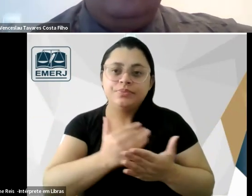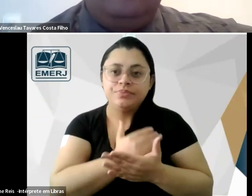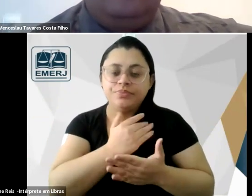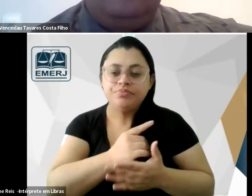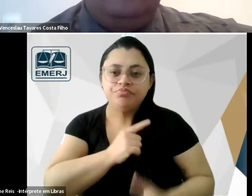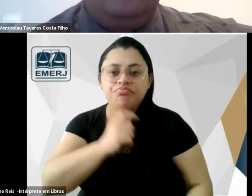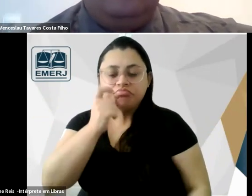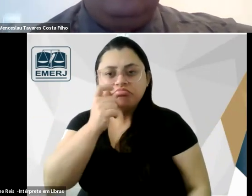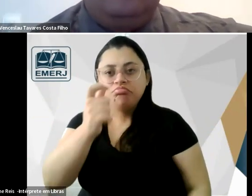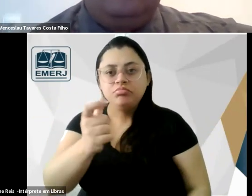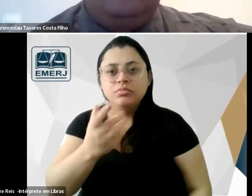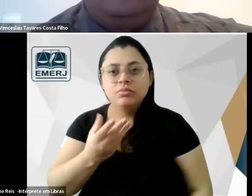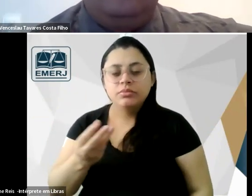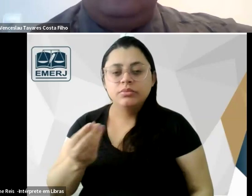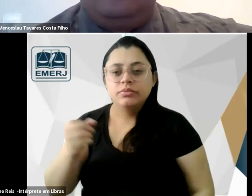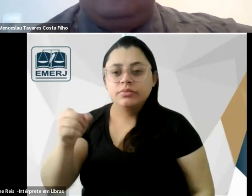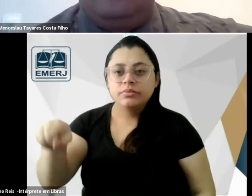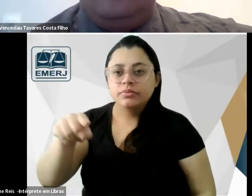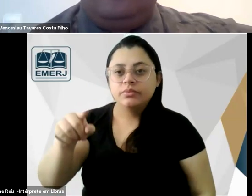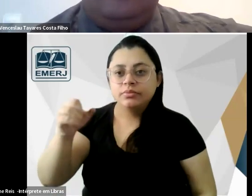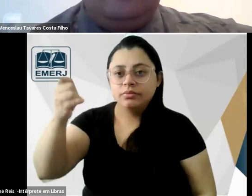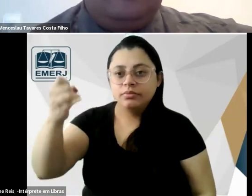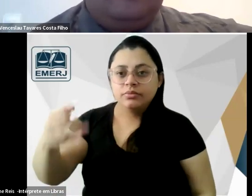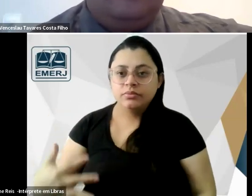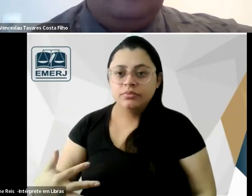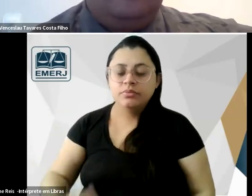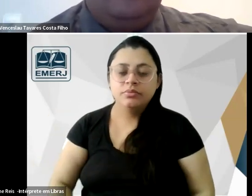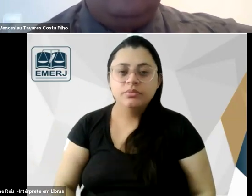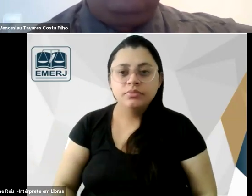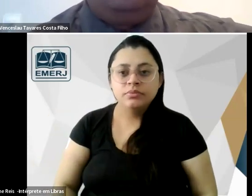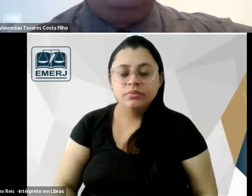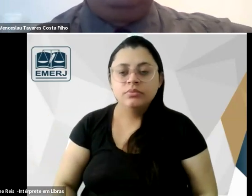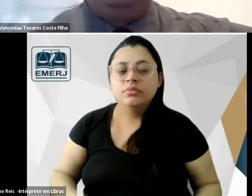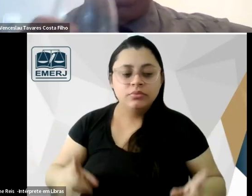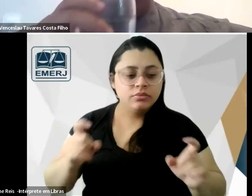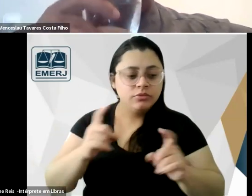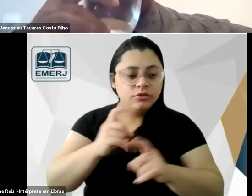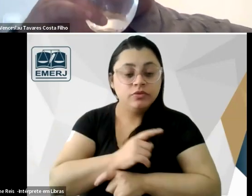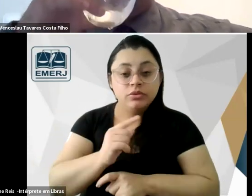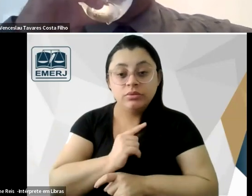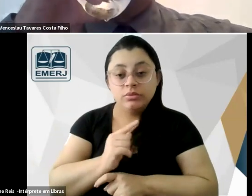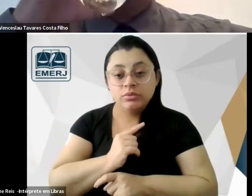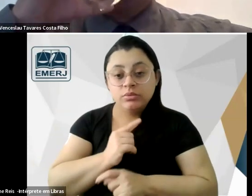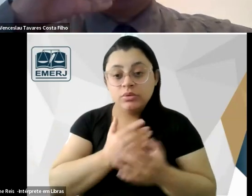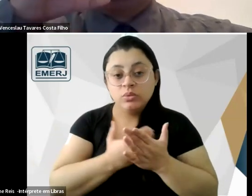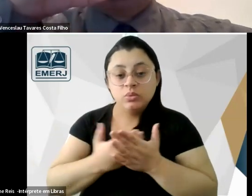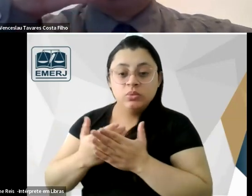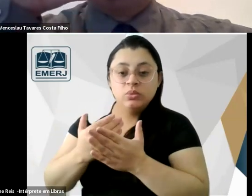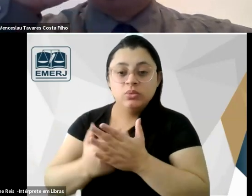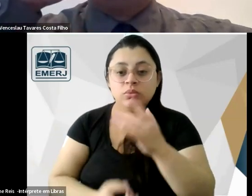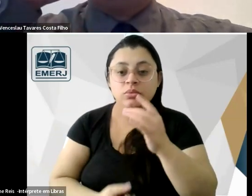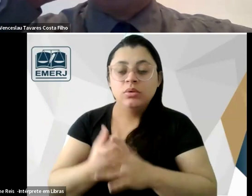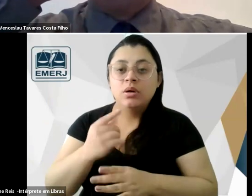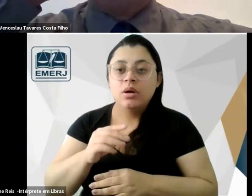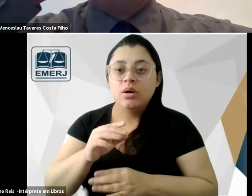doutor Ricardo doutor Benceslau da dificuldade que deve-se ter para os estudiosos da obra de Tobias